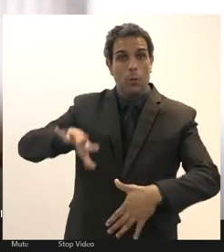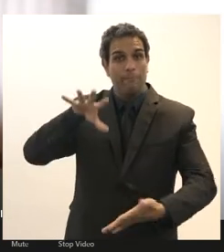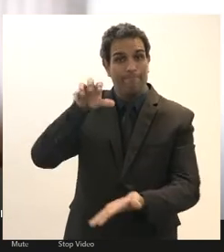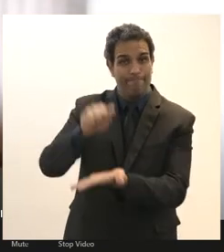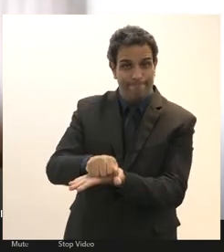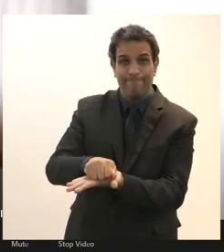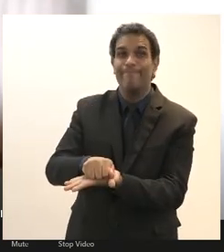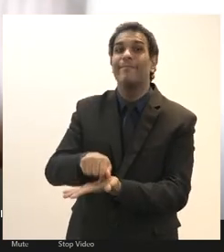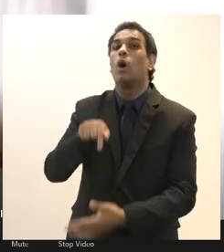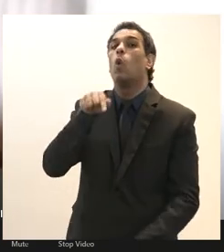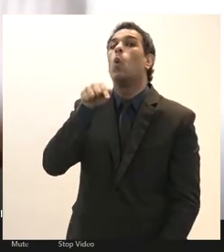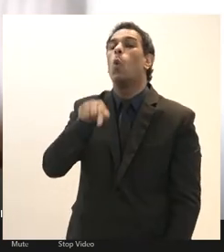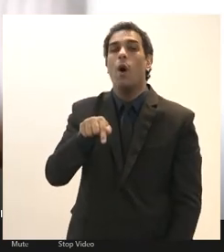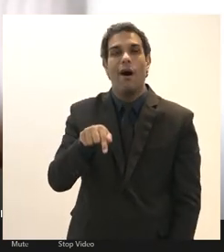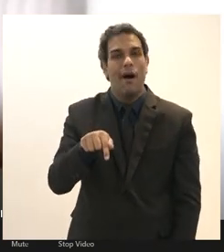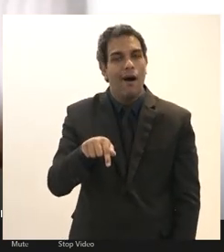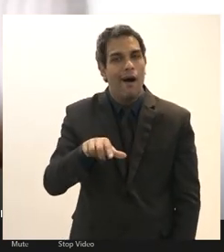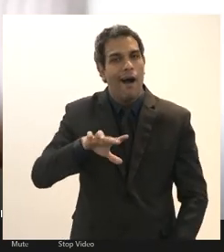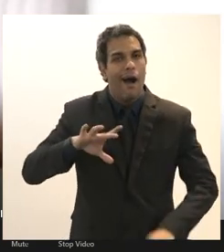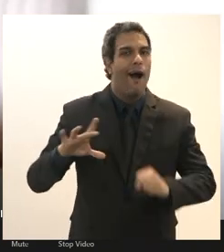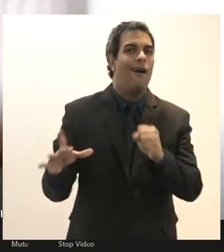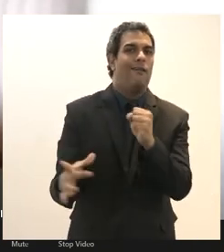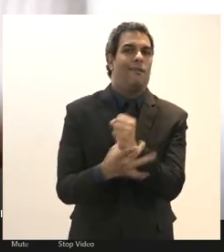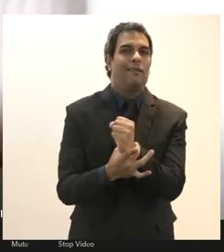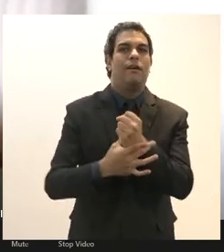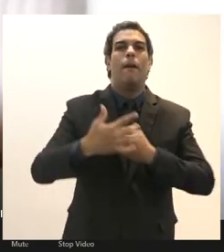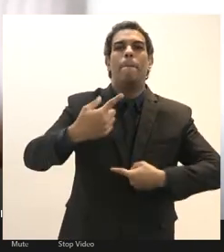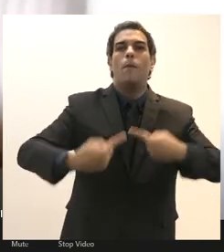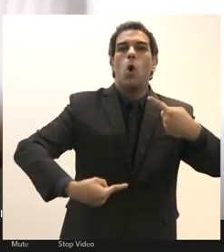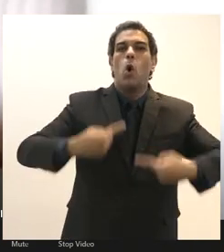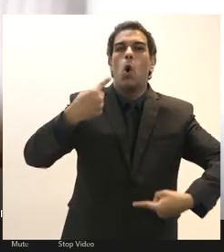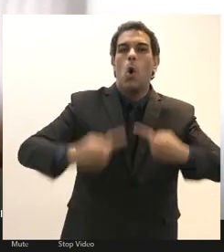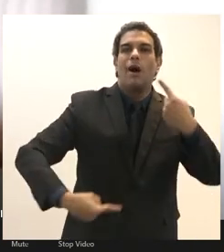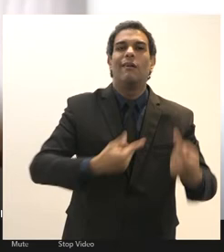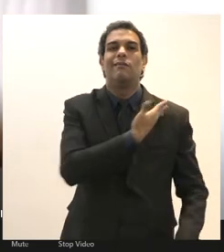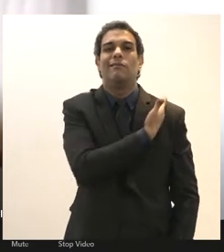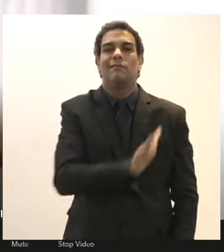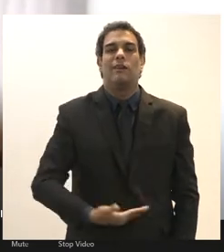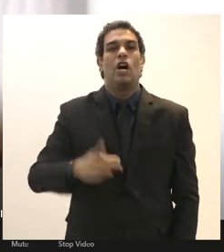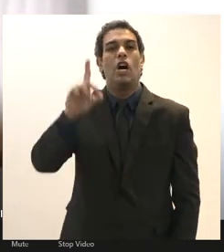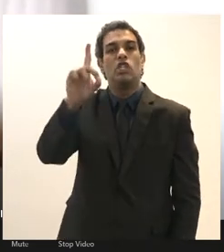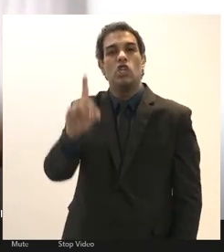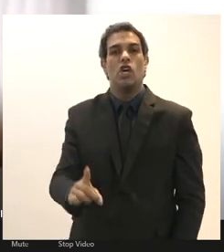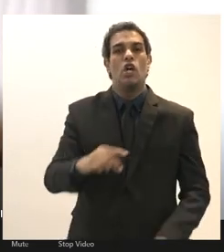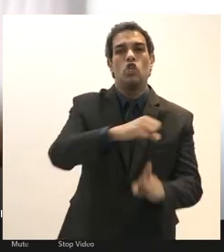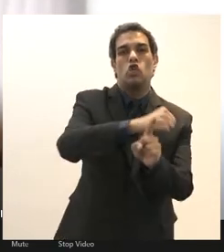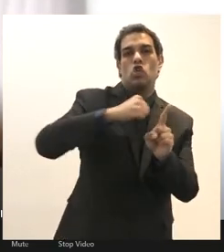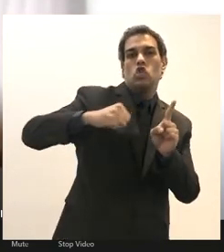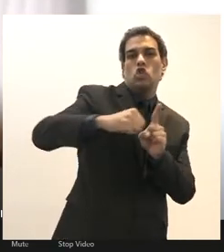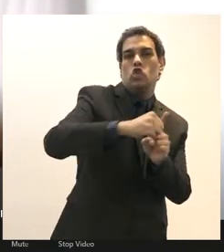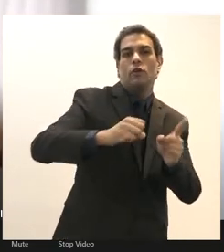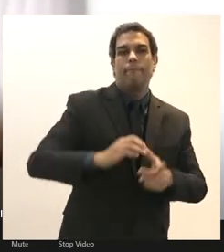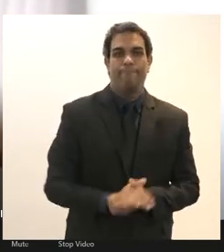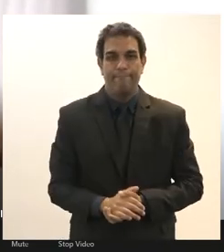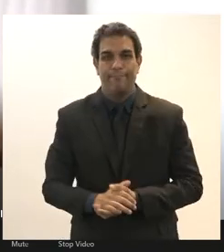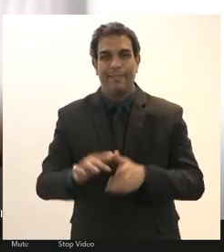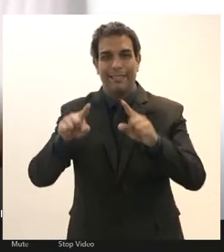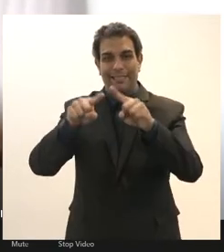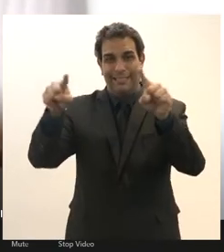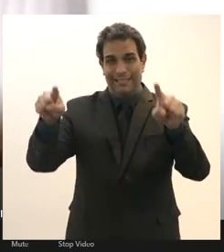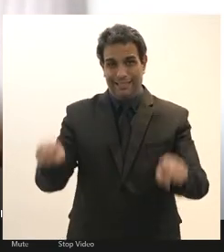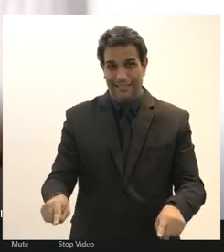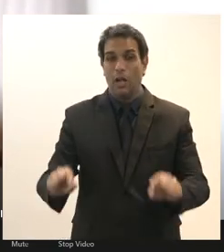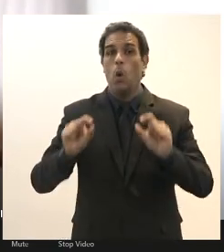é a garantia das políticas públicas e dos direitos sociais o servidor público ele deve se